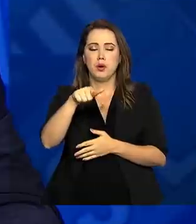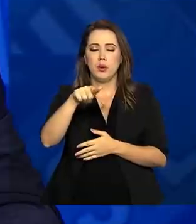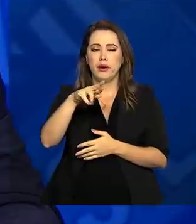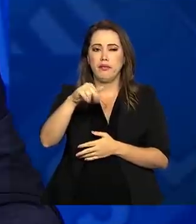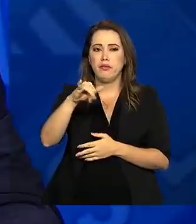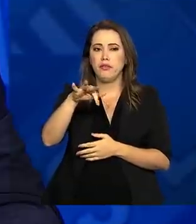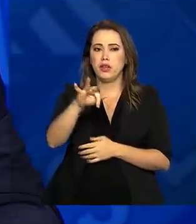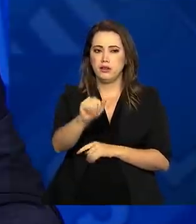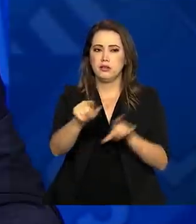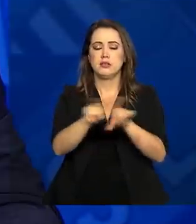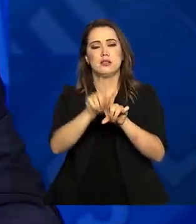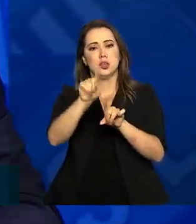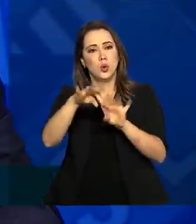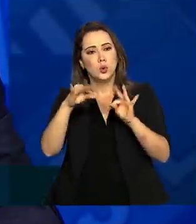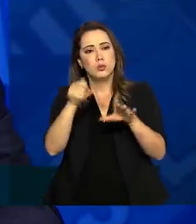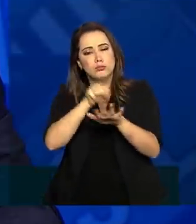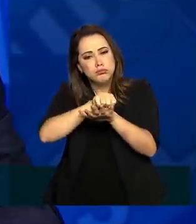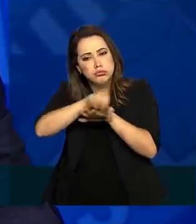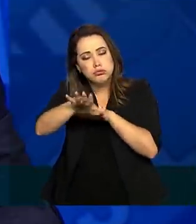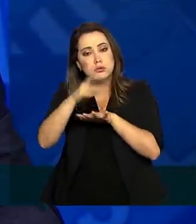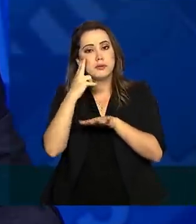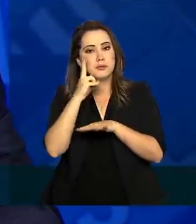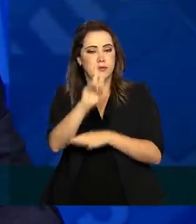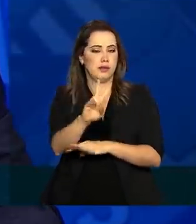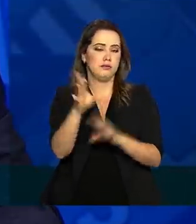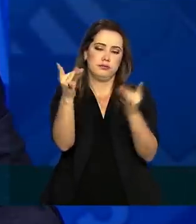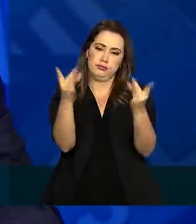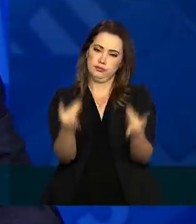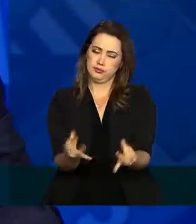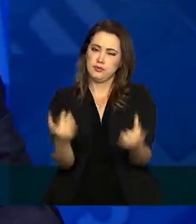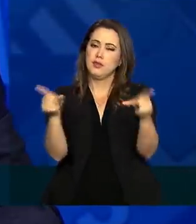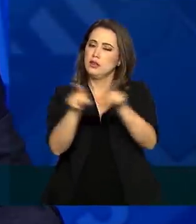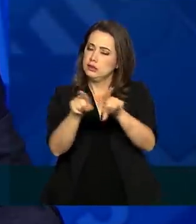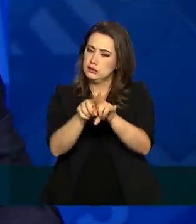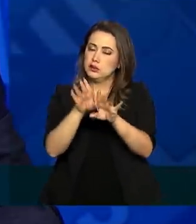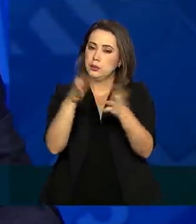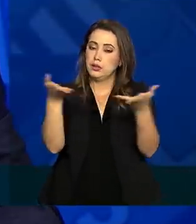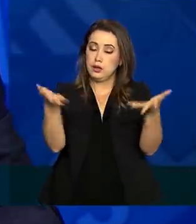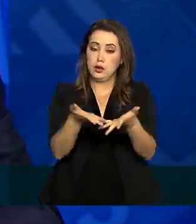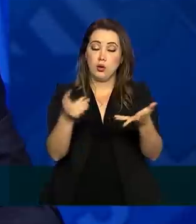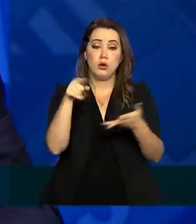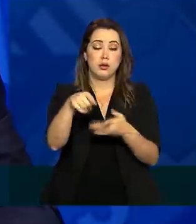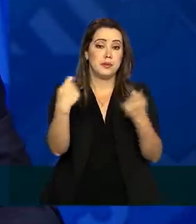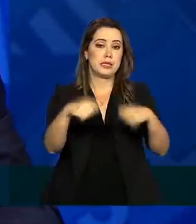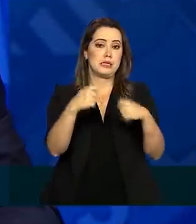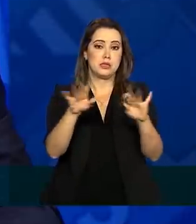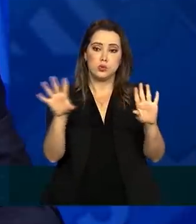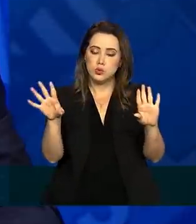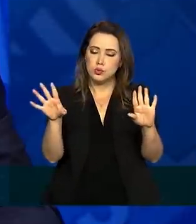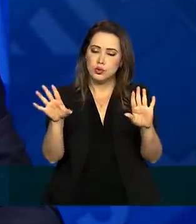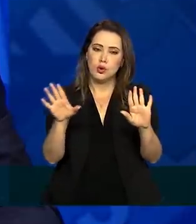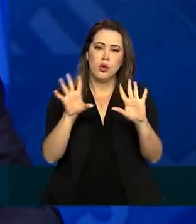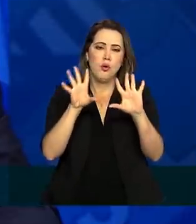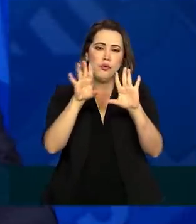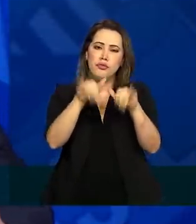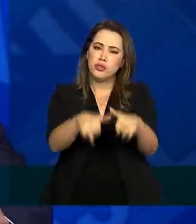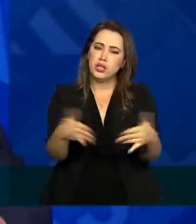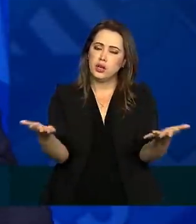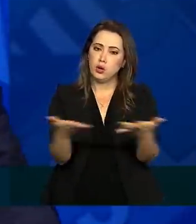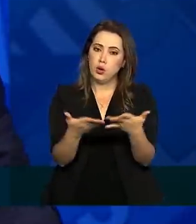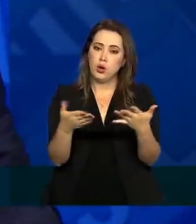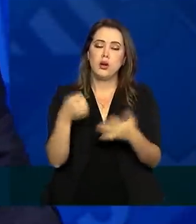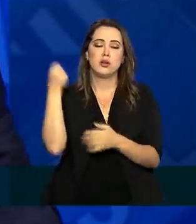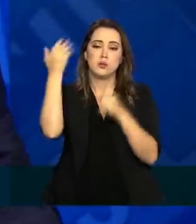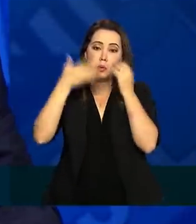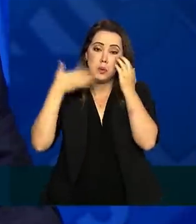pode ser facilmente conferida. E aqui eu acho que preciso fechar essa breve exposição com